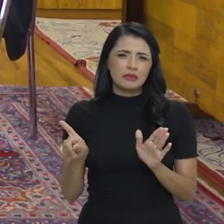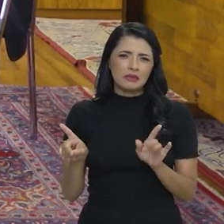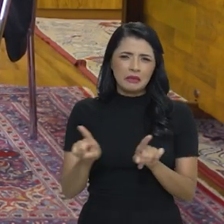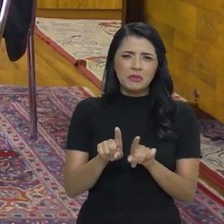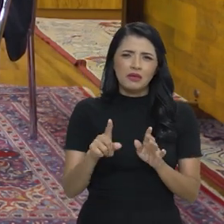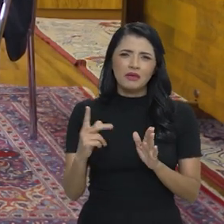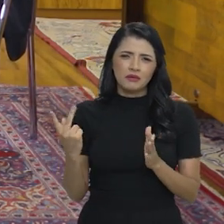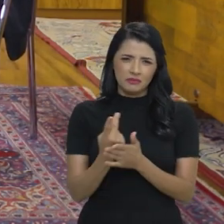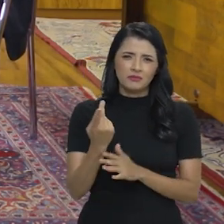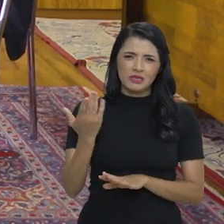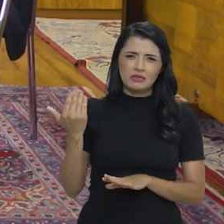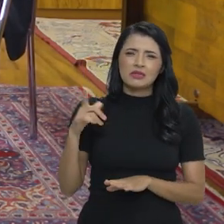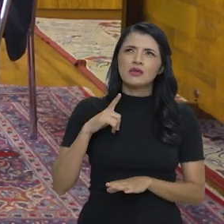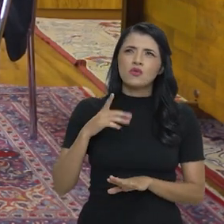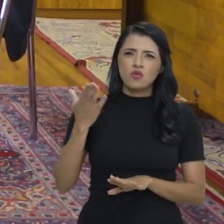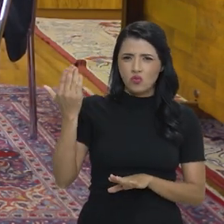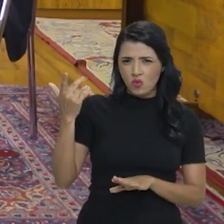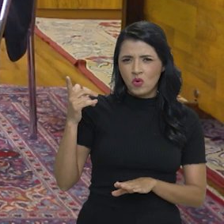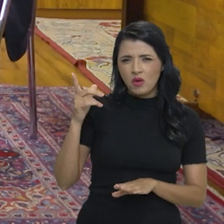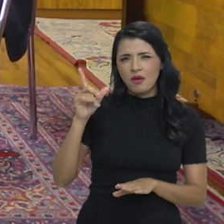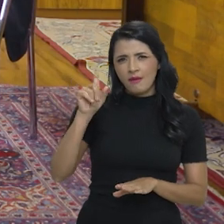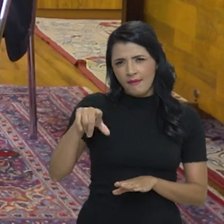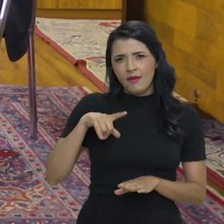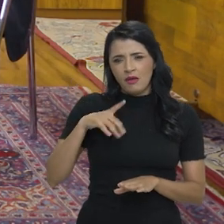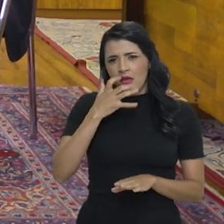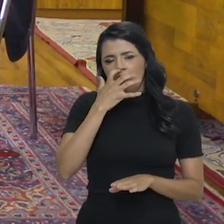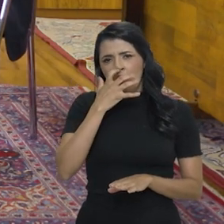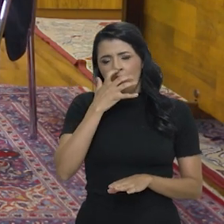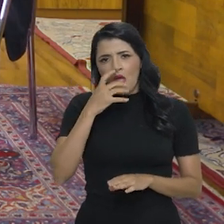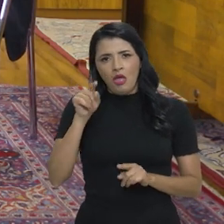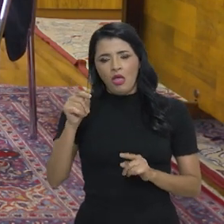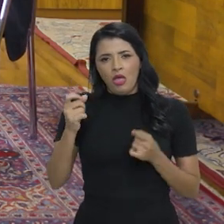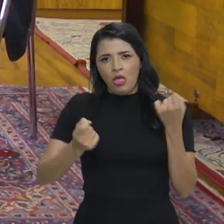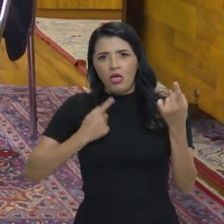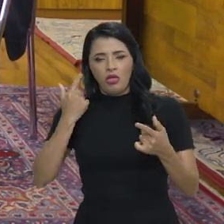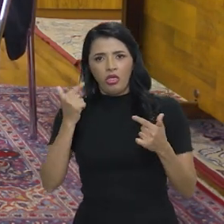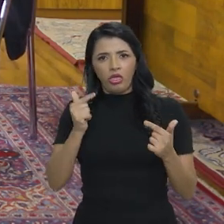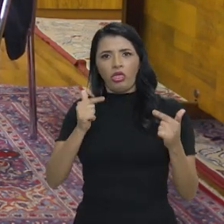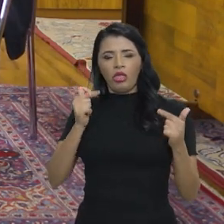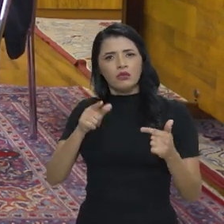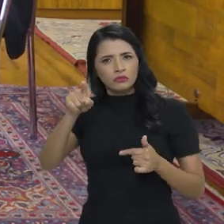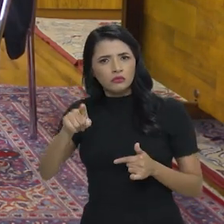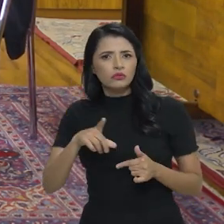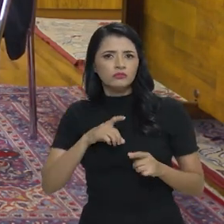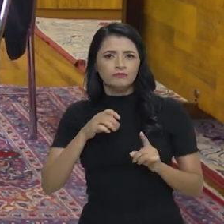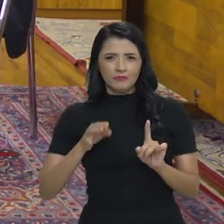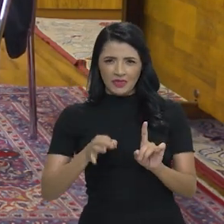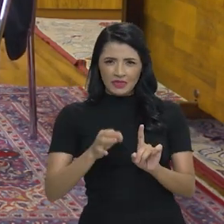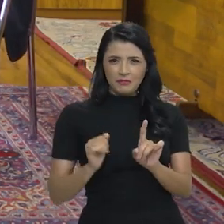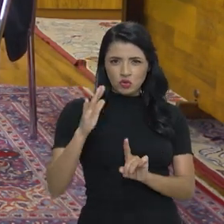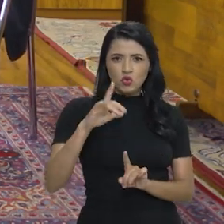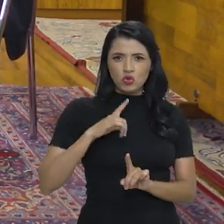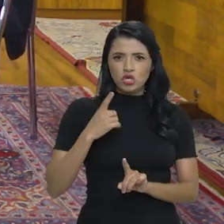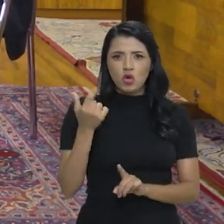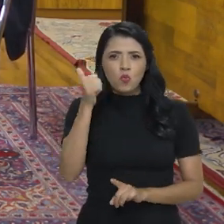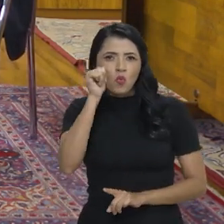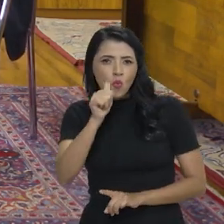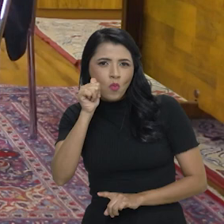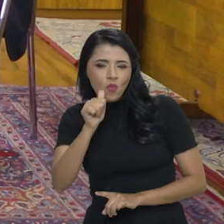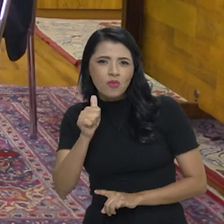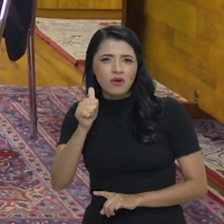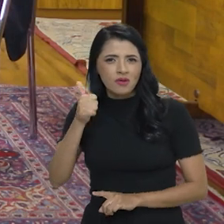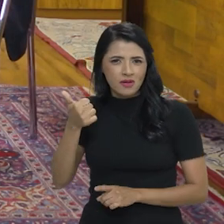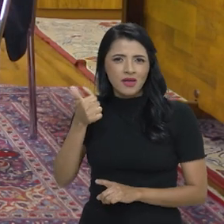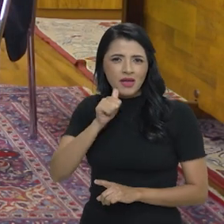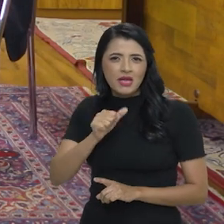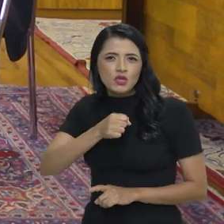situação vexatória daquele desembargador que tinha uma senhora,